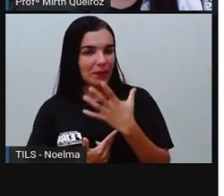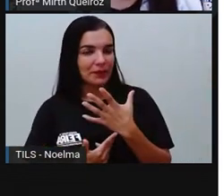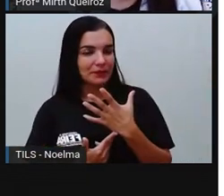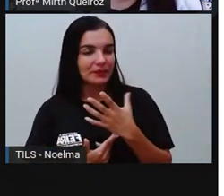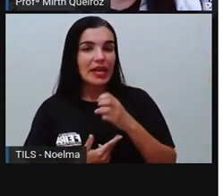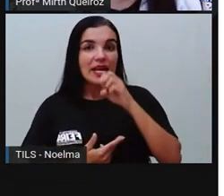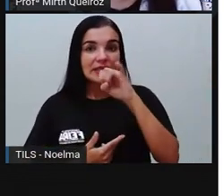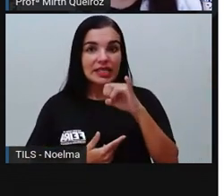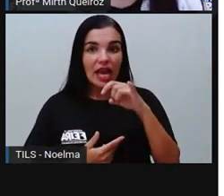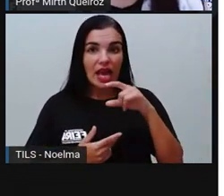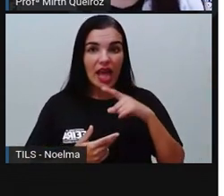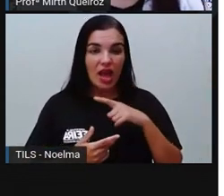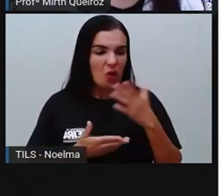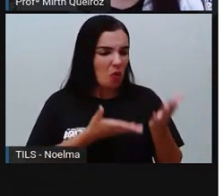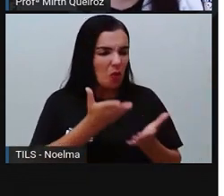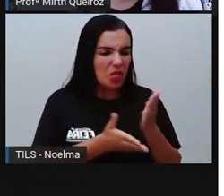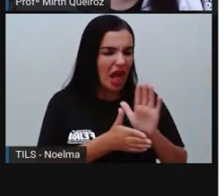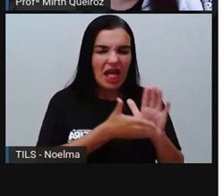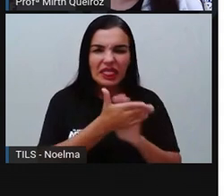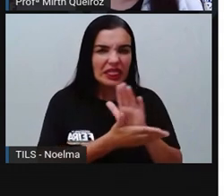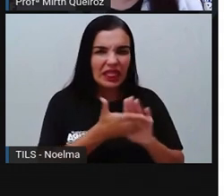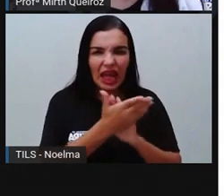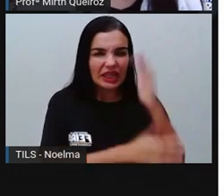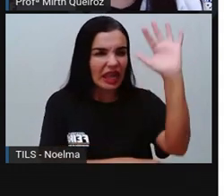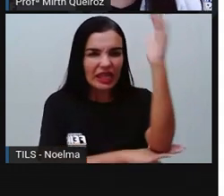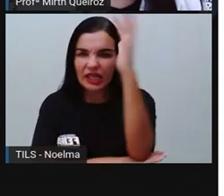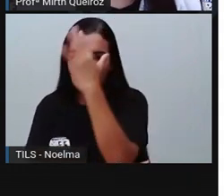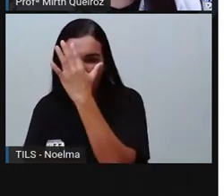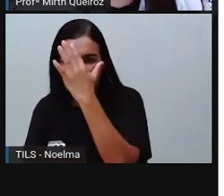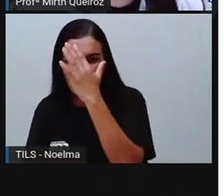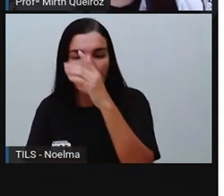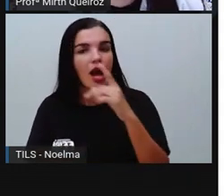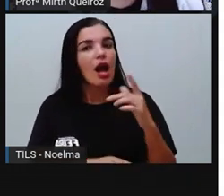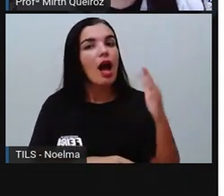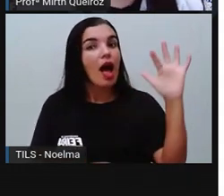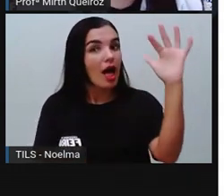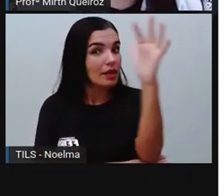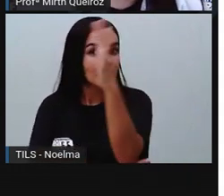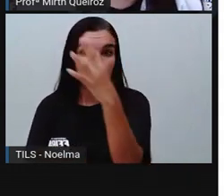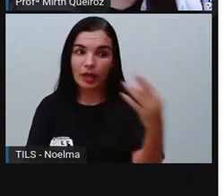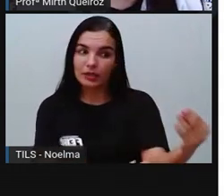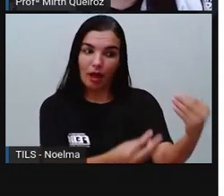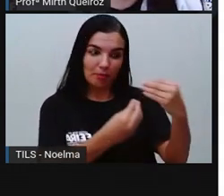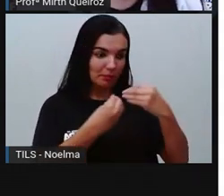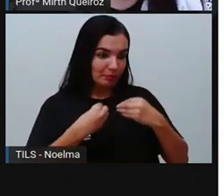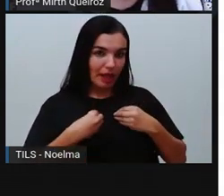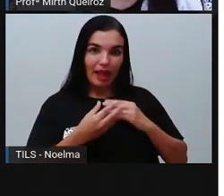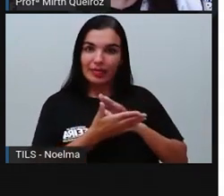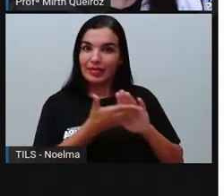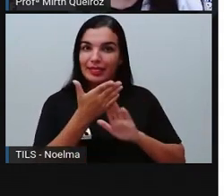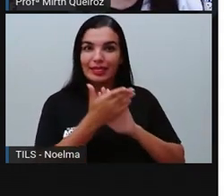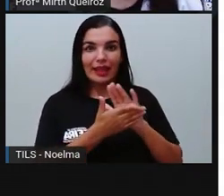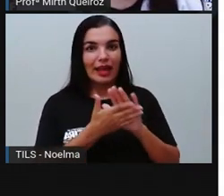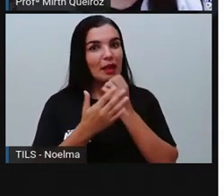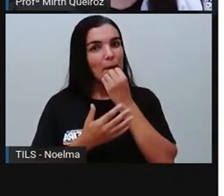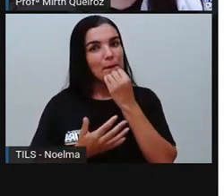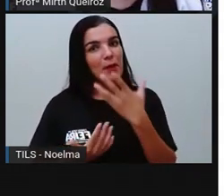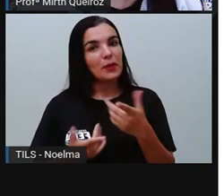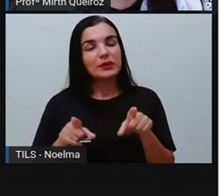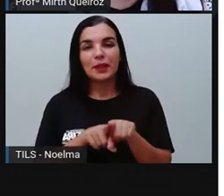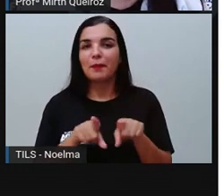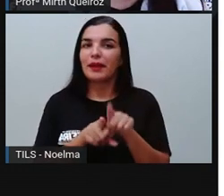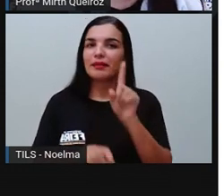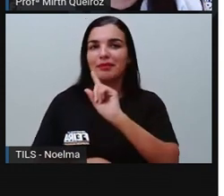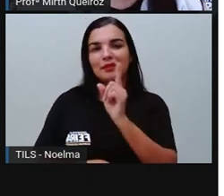alimentos, nós vamos ter água para beber, para beber. Mas caso a gente não faça isso, a natureza